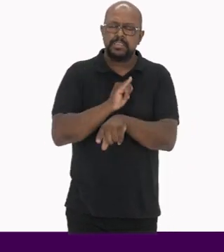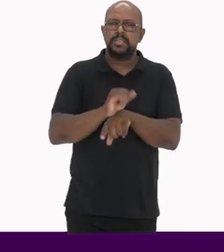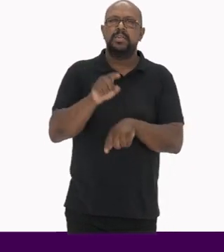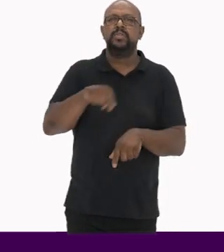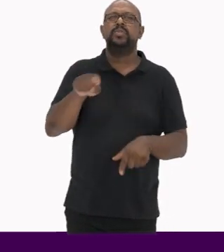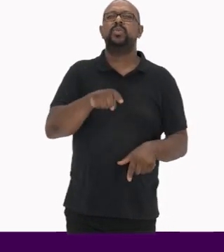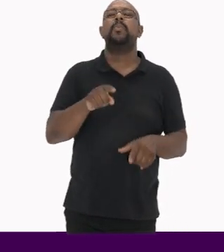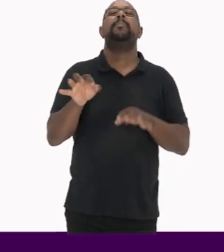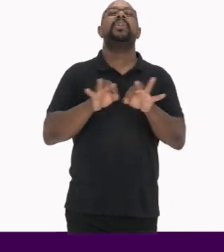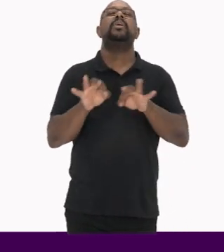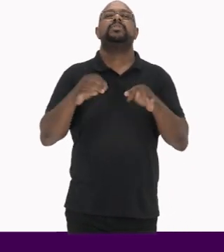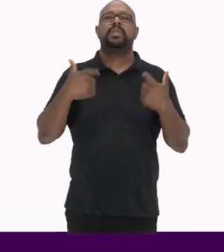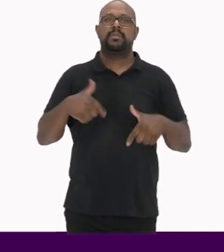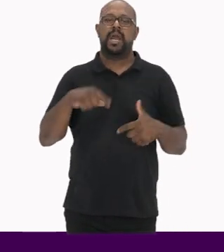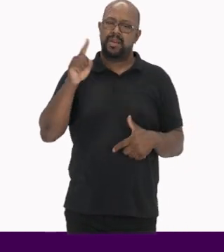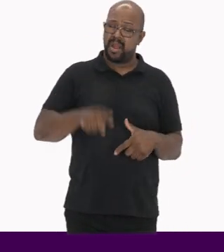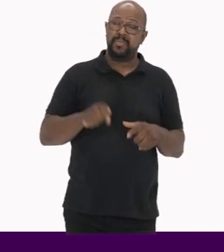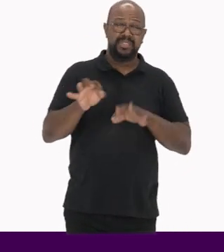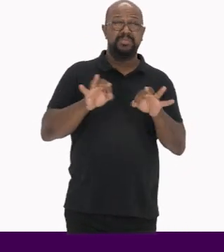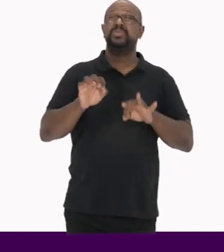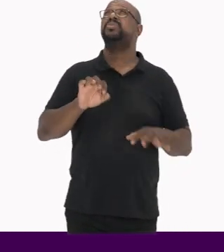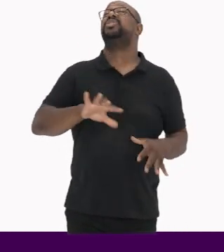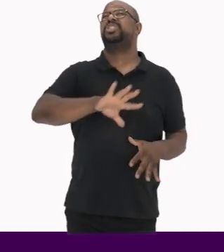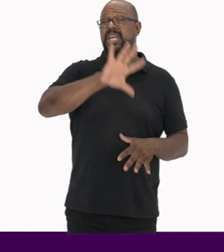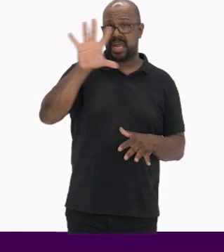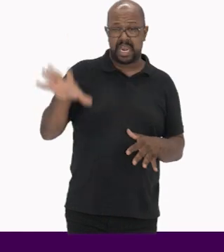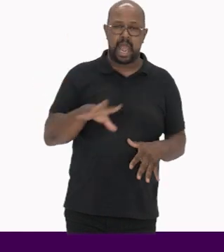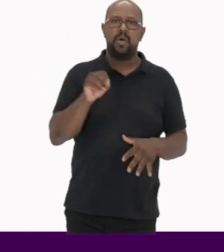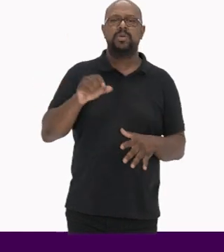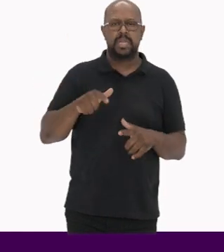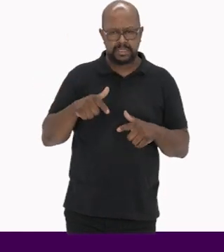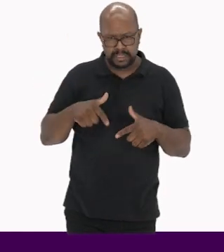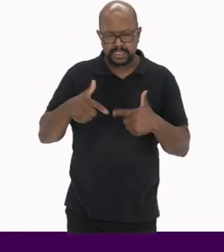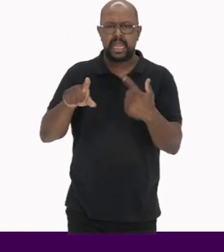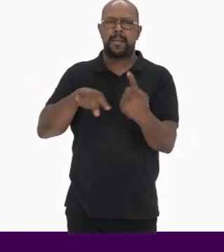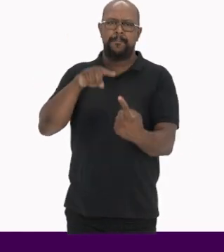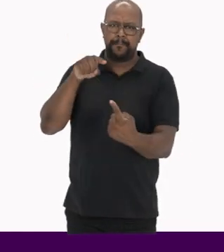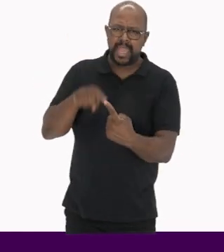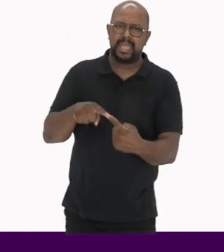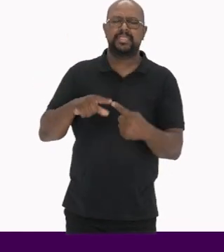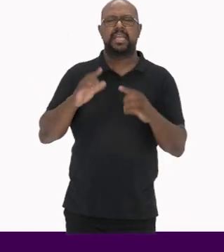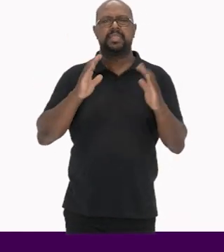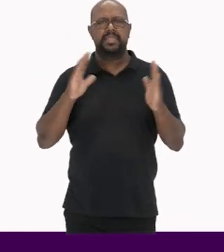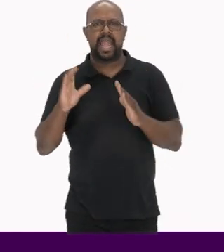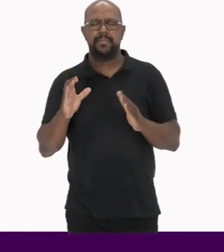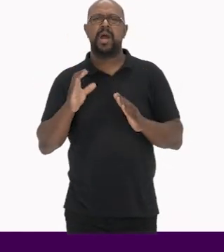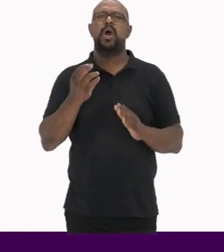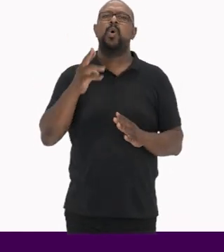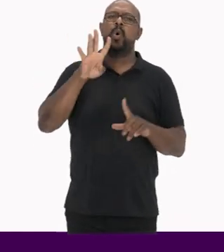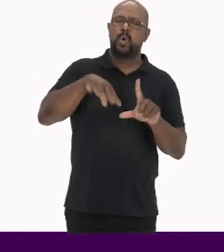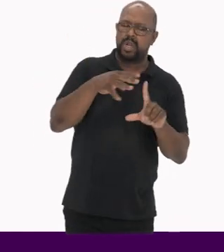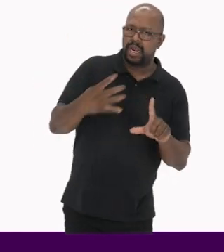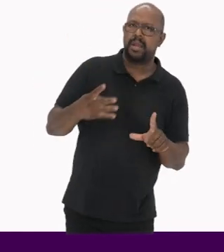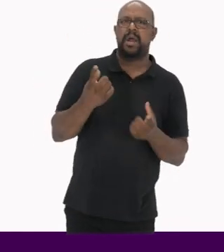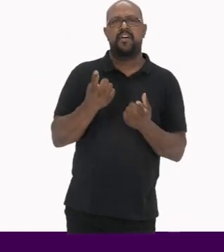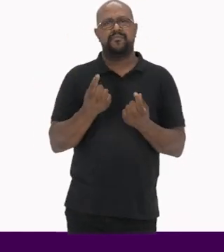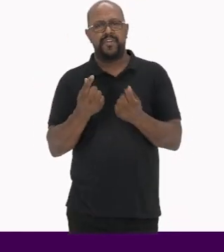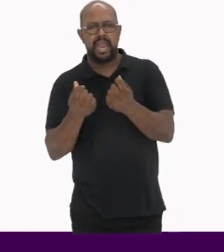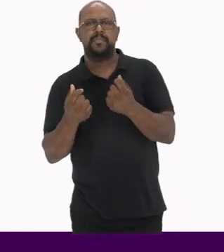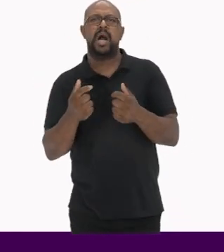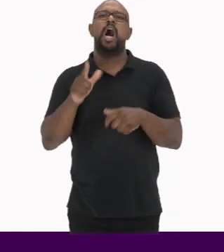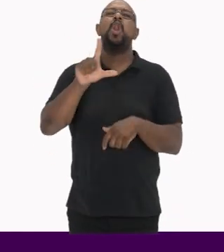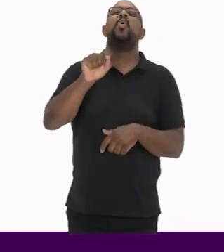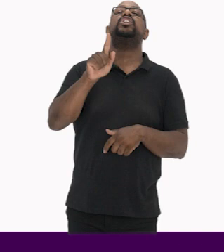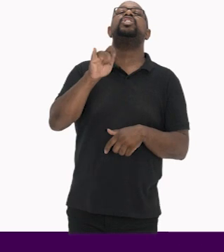do plano de trabalho É o planejamento geral que atenda as metas, etapas, cronogramas, verbas e logísticas